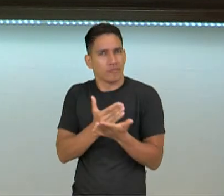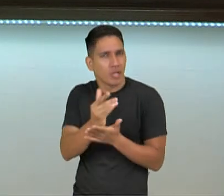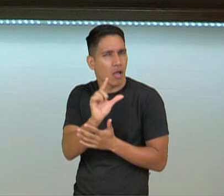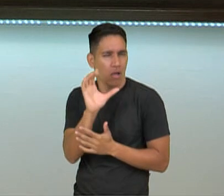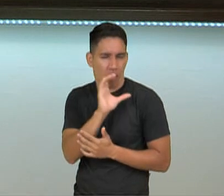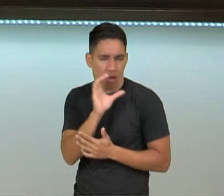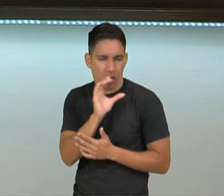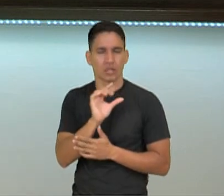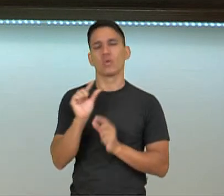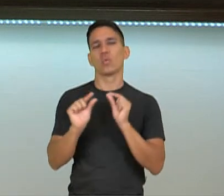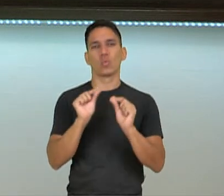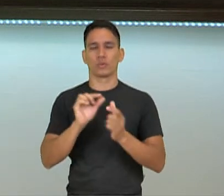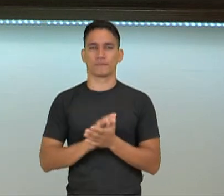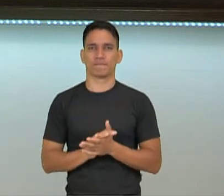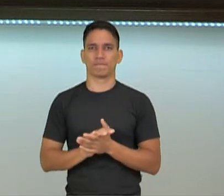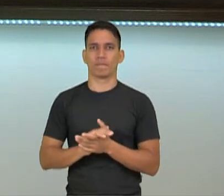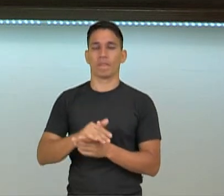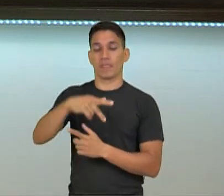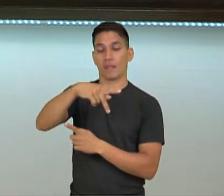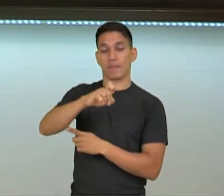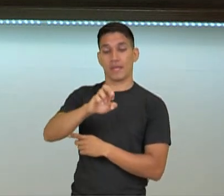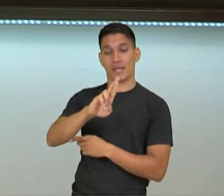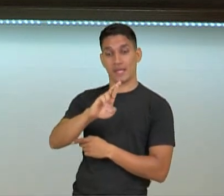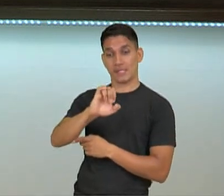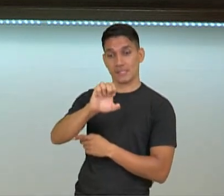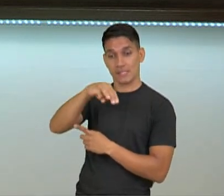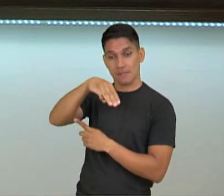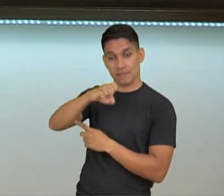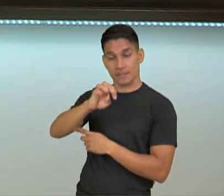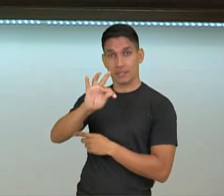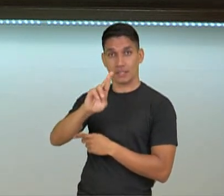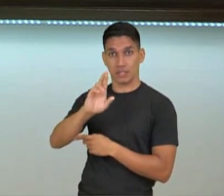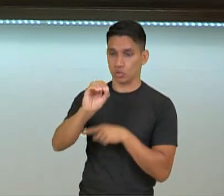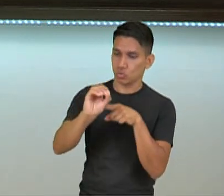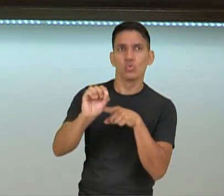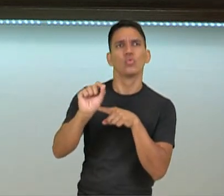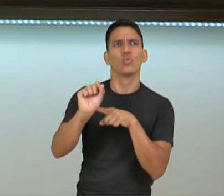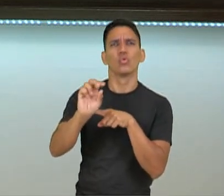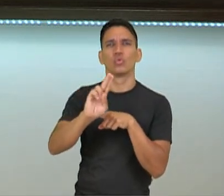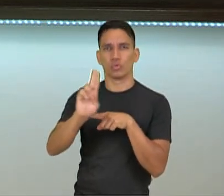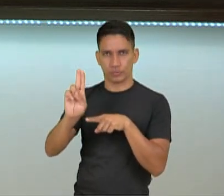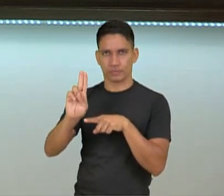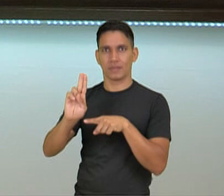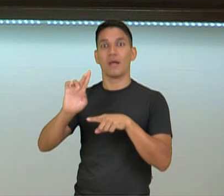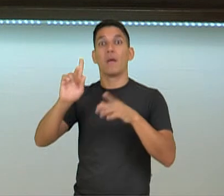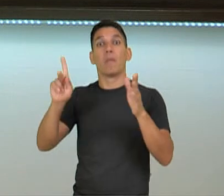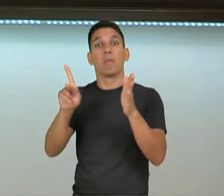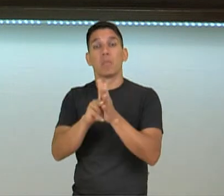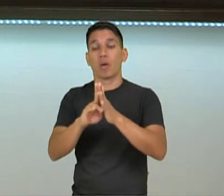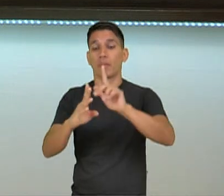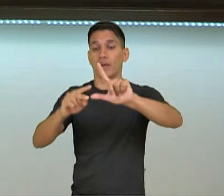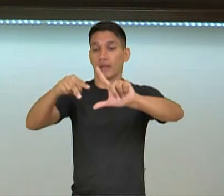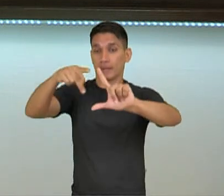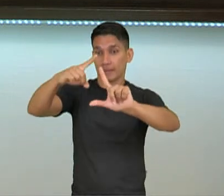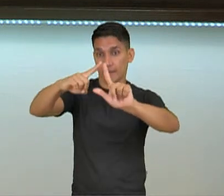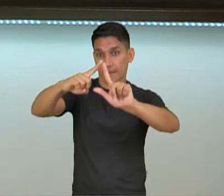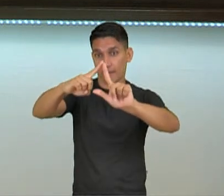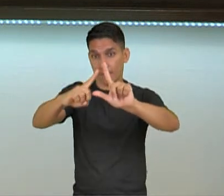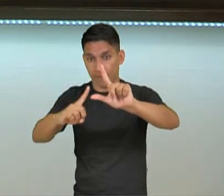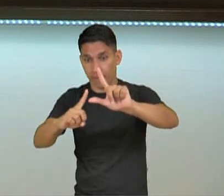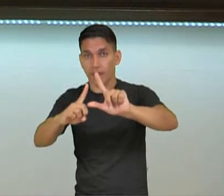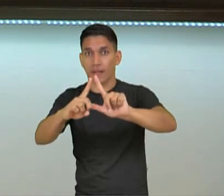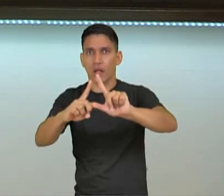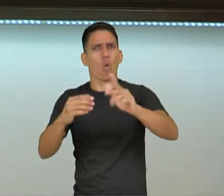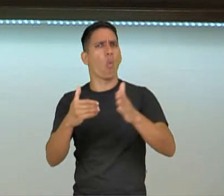retomadinha. Perímetro. Perímetro, ele é o contorno da figura, de